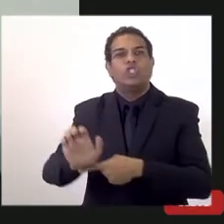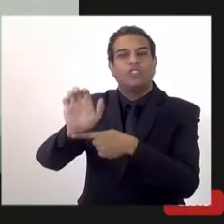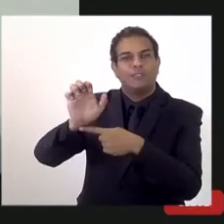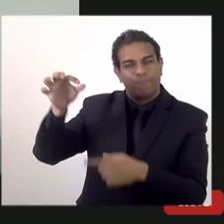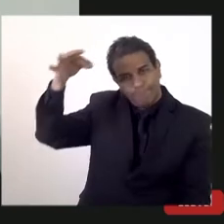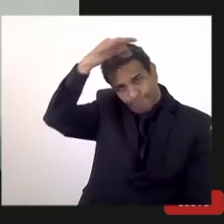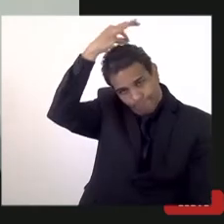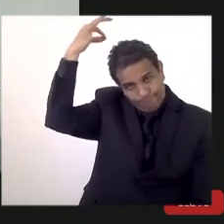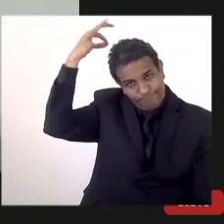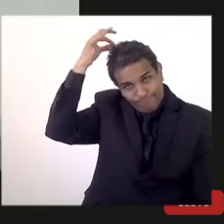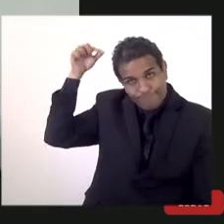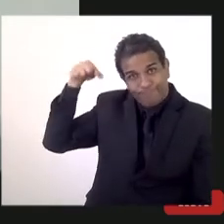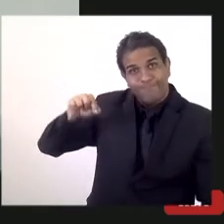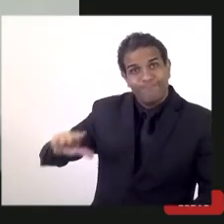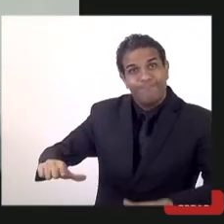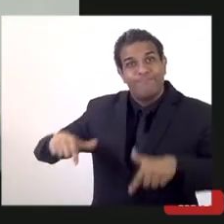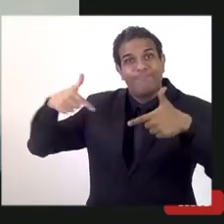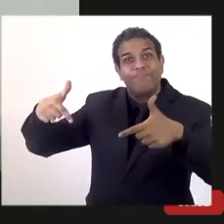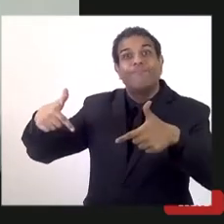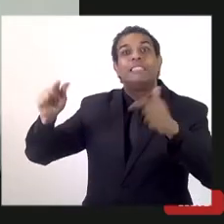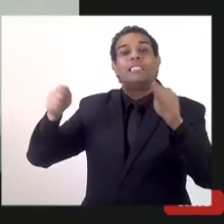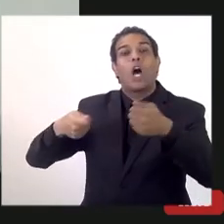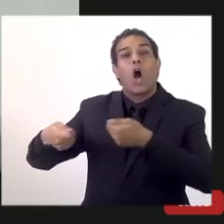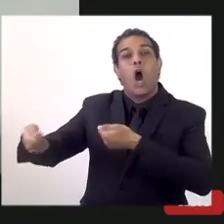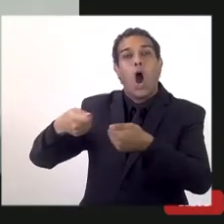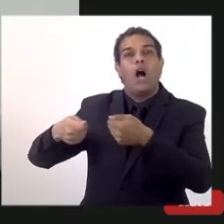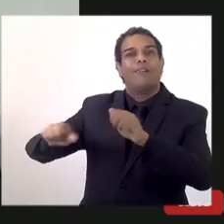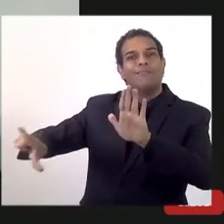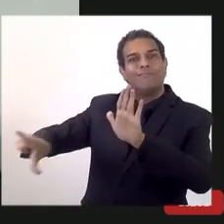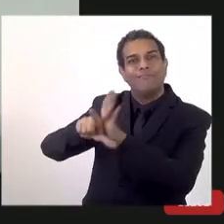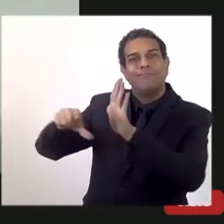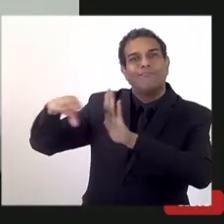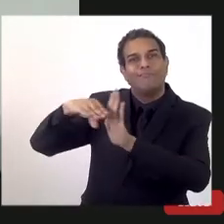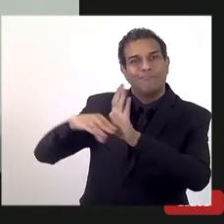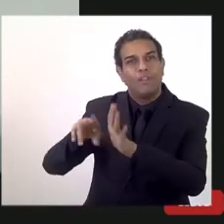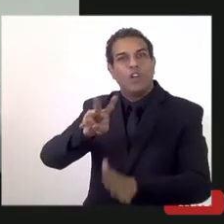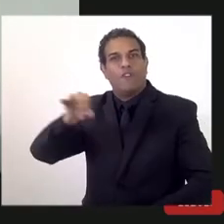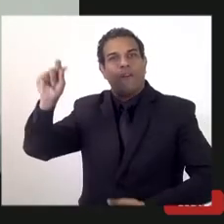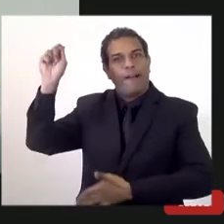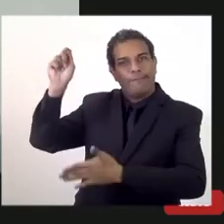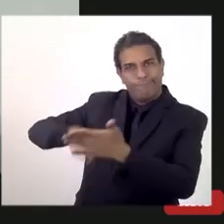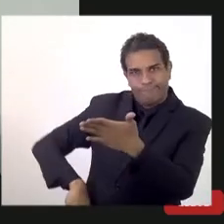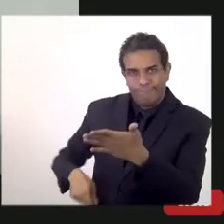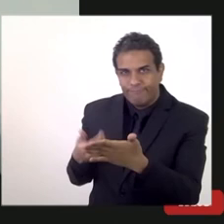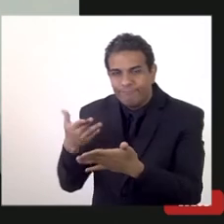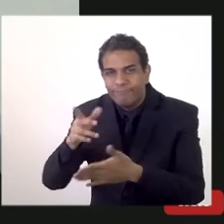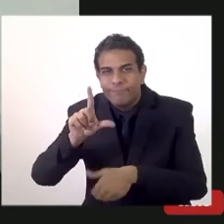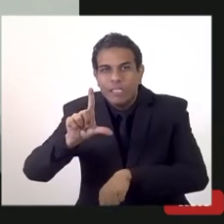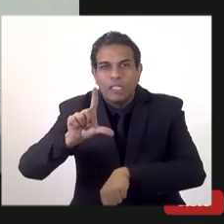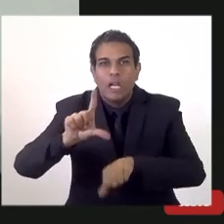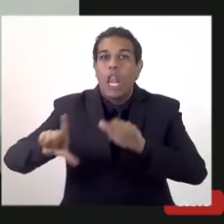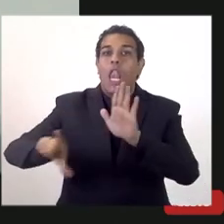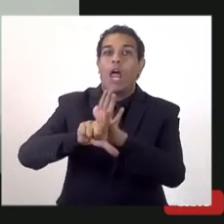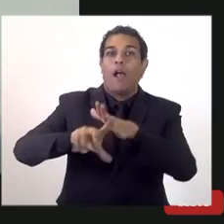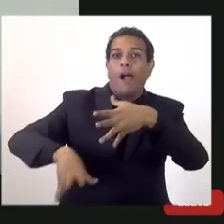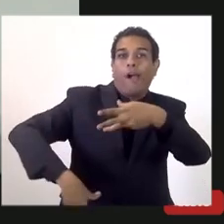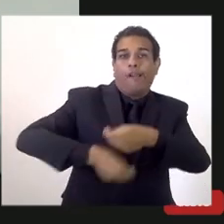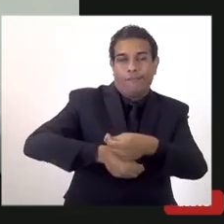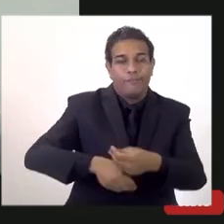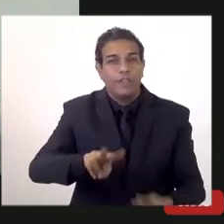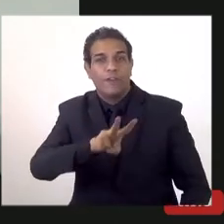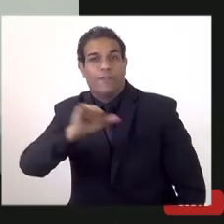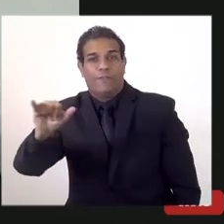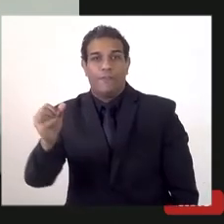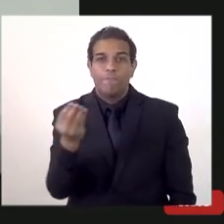acontece na forma da regulamentação que ainda virá essa lei complementar vai